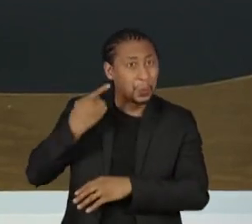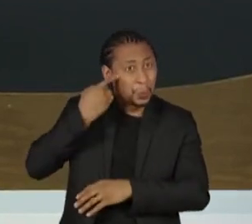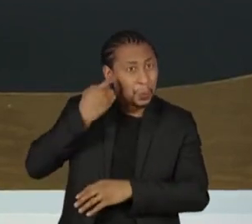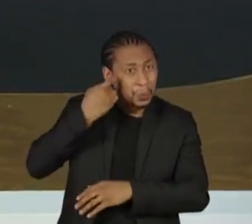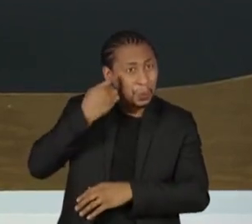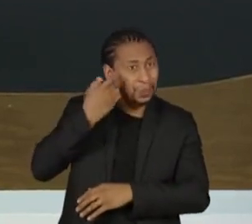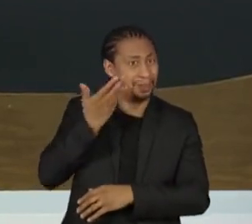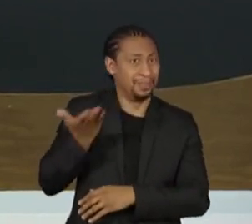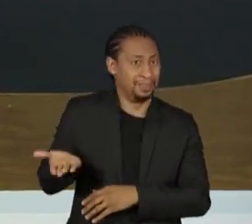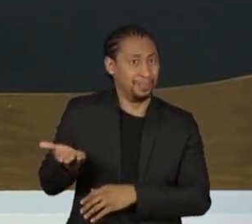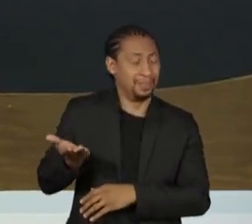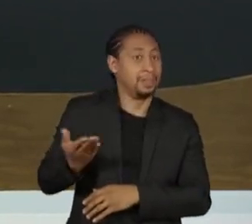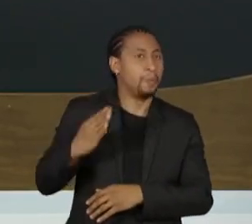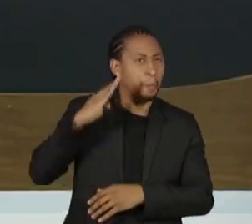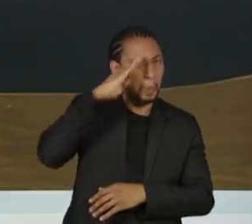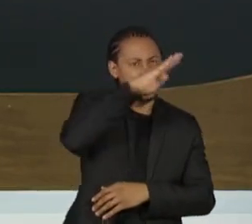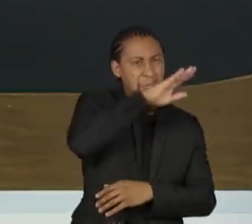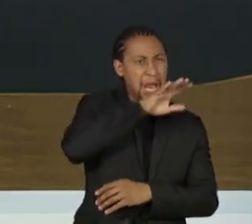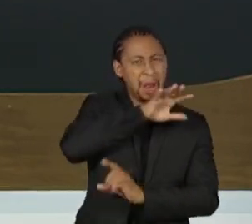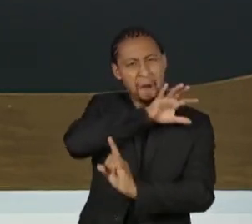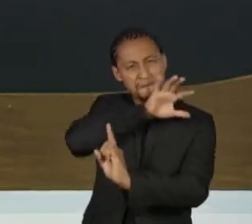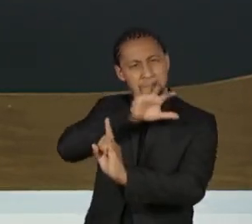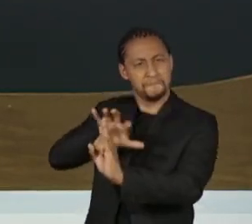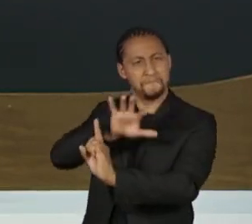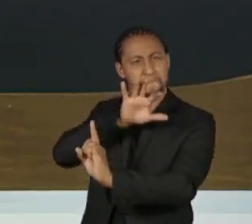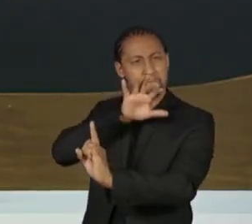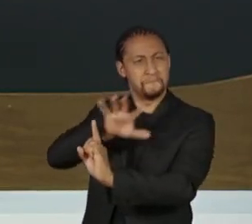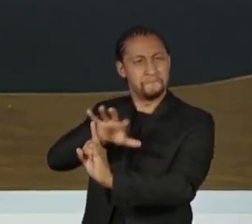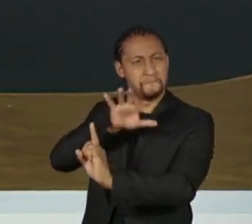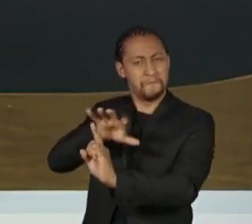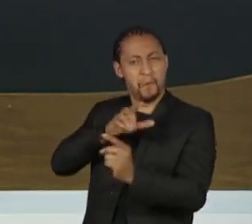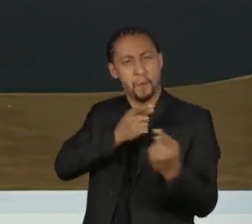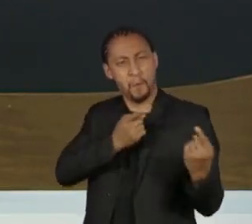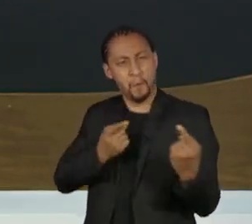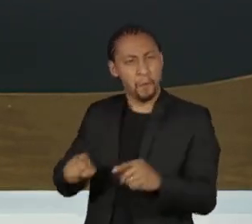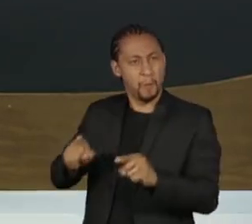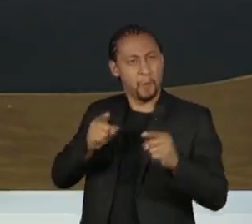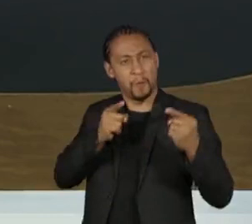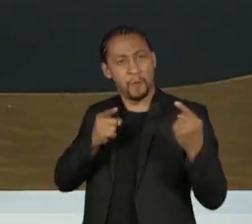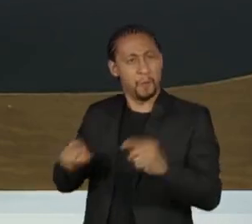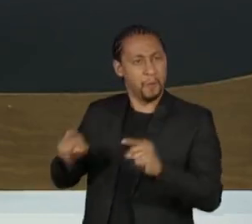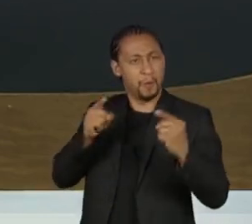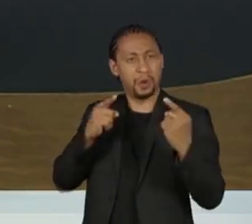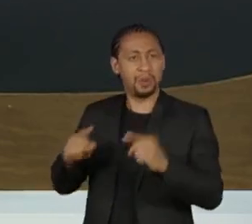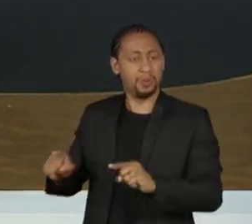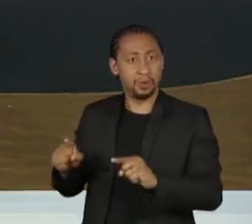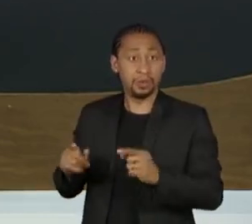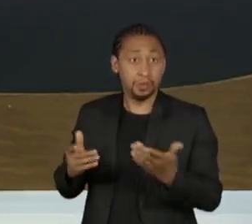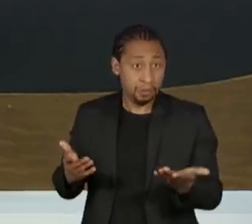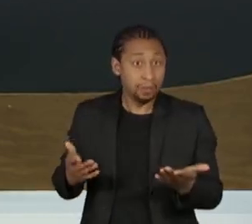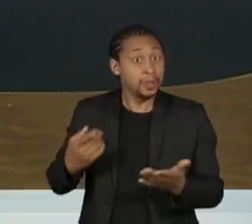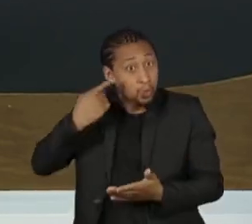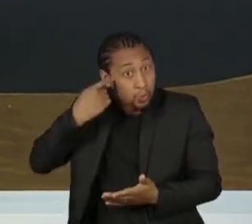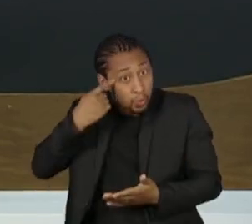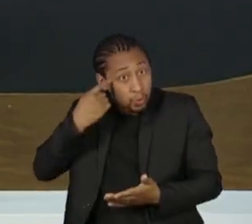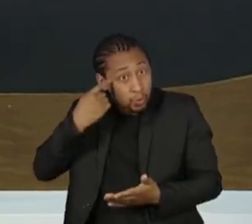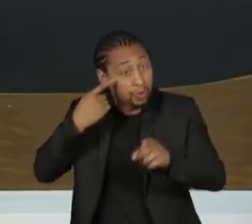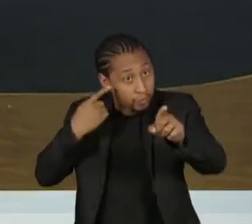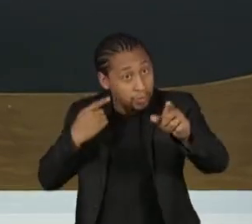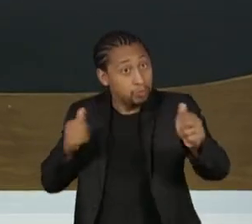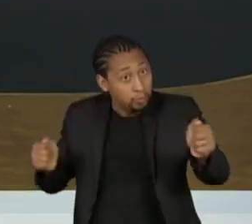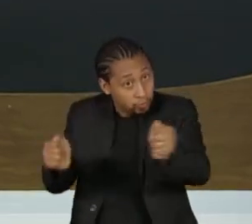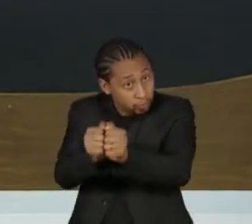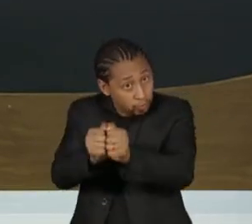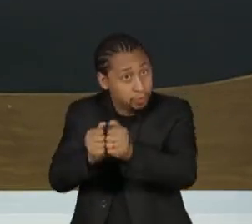carga em cima dele, estigmatizou a gestão e estigmatizou a gestão, portanto, que era dele e sua. Uma gestão que, a